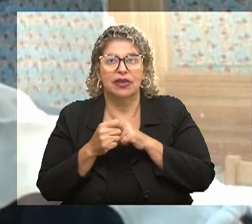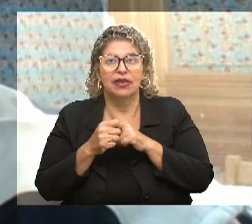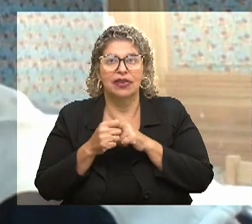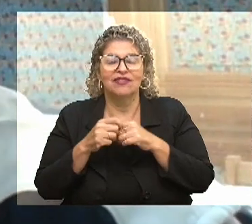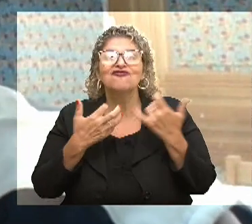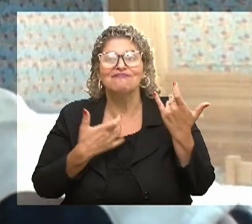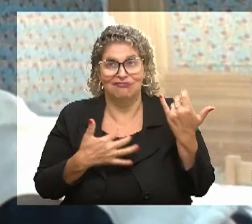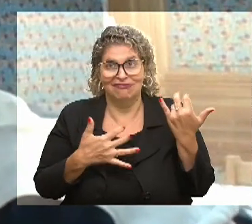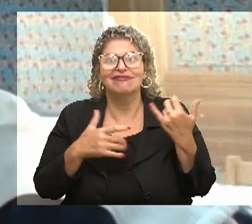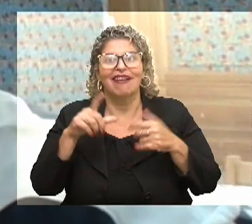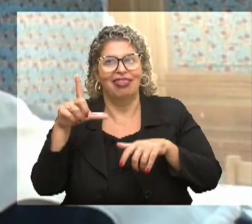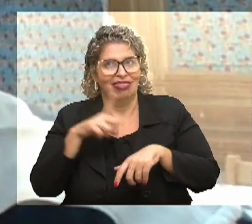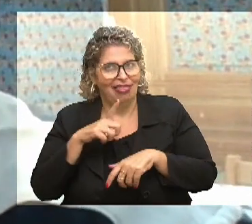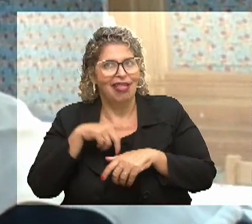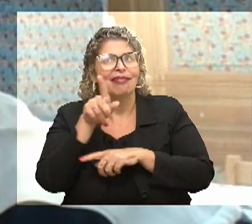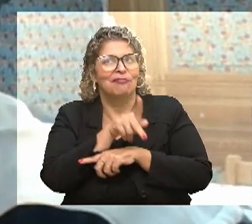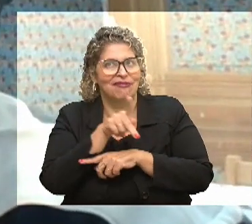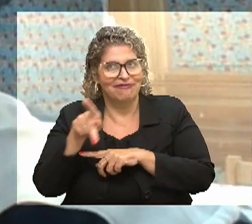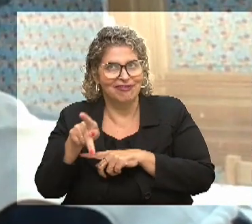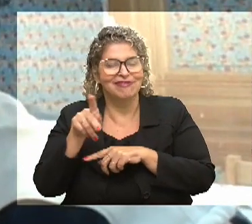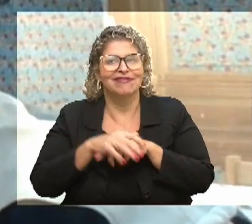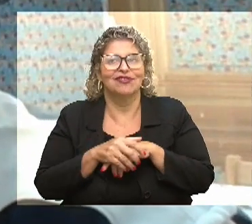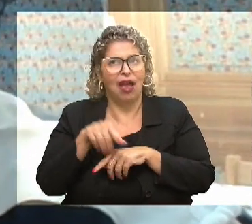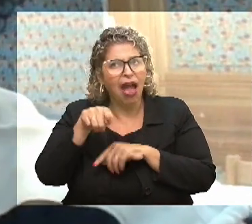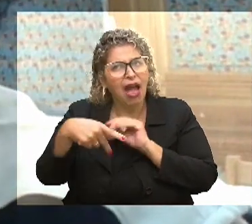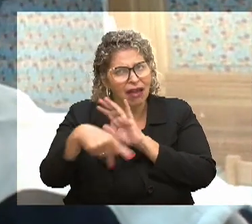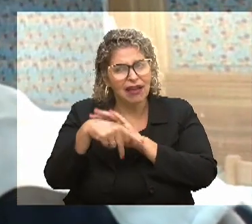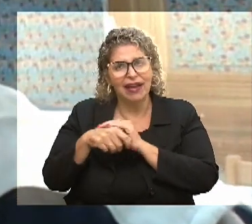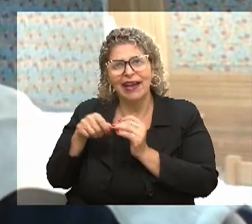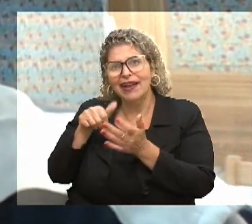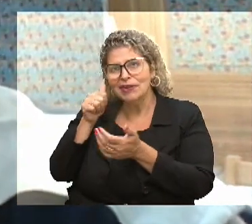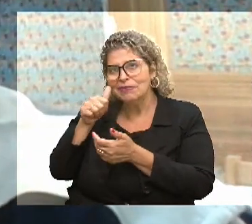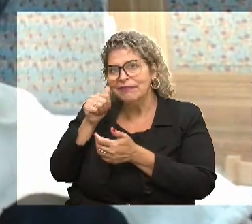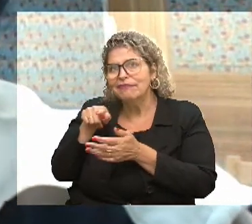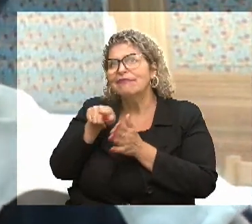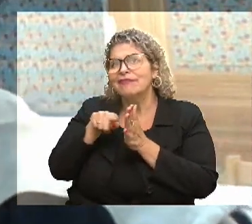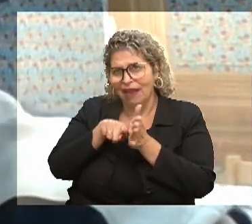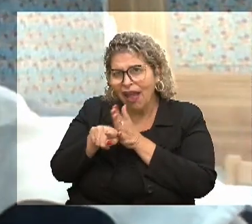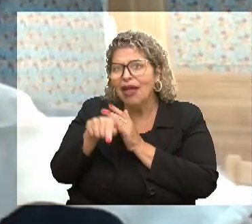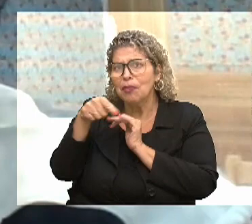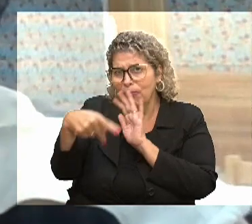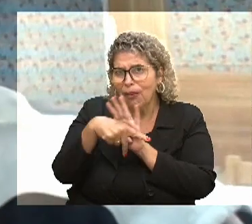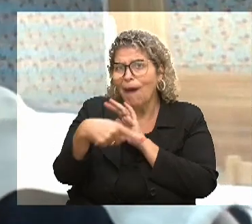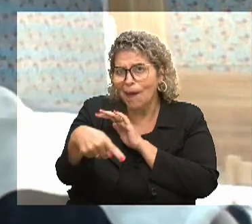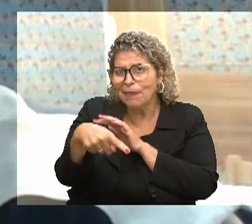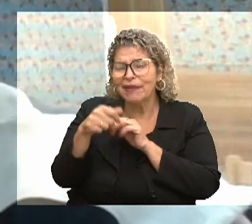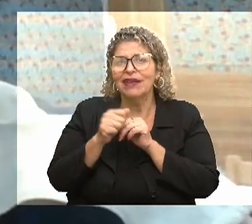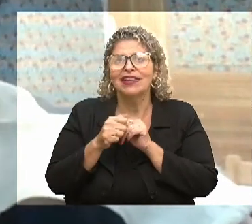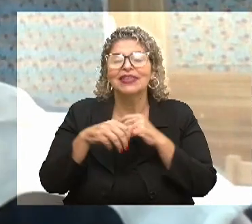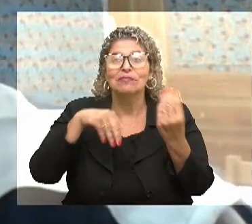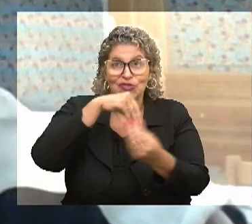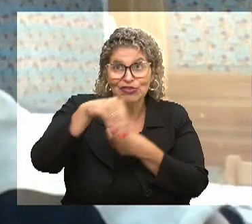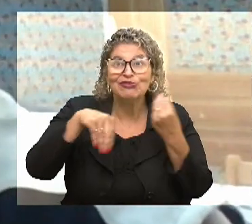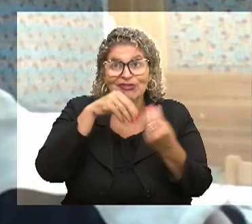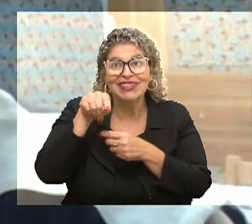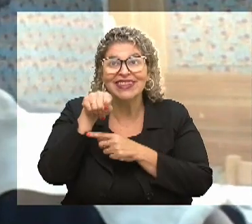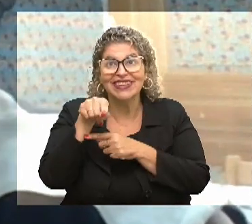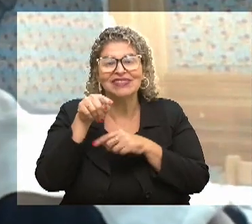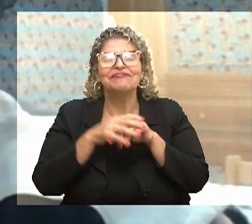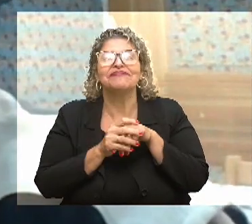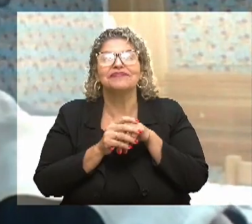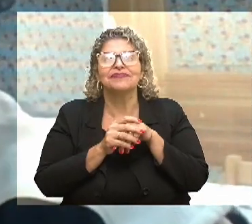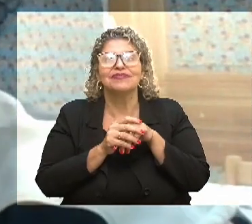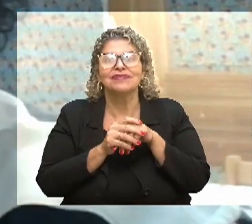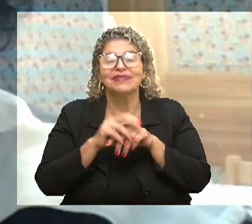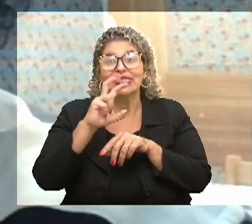música, né? Com professores, nós temos... Aí na própria planetária. Isso, aqui na mistura aí. Nós temos mais